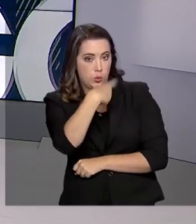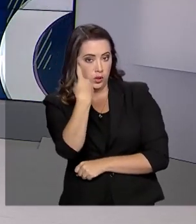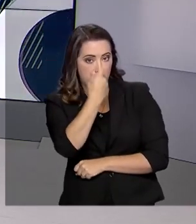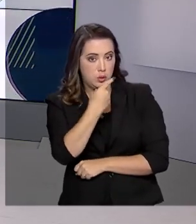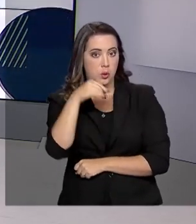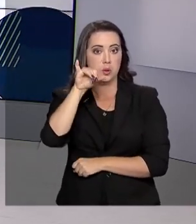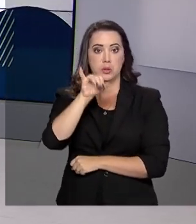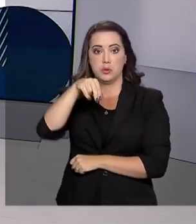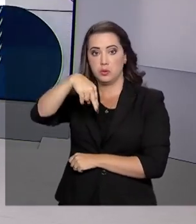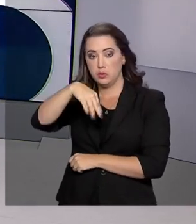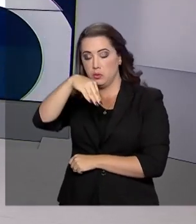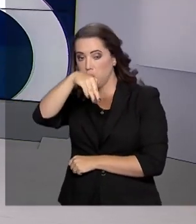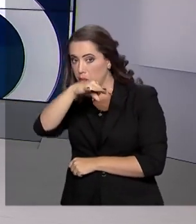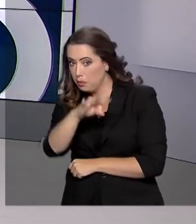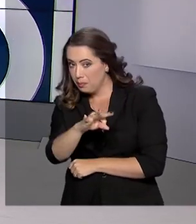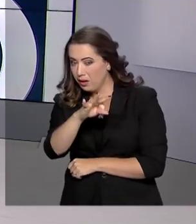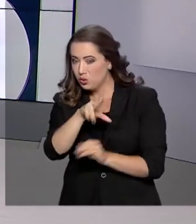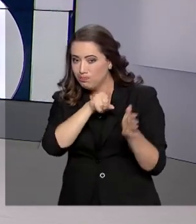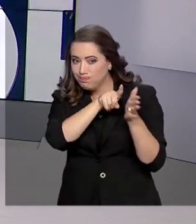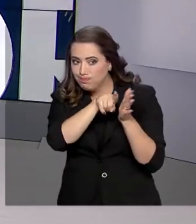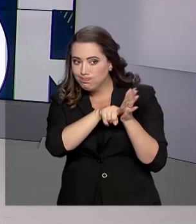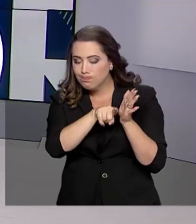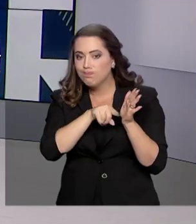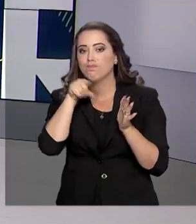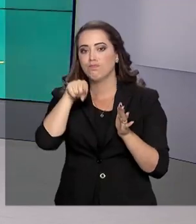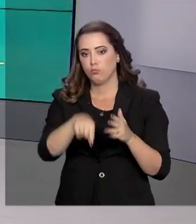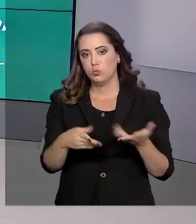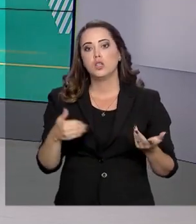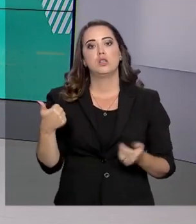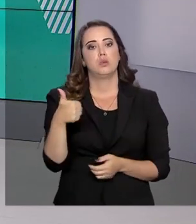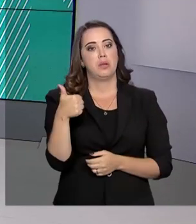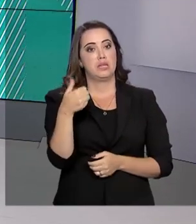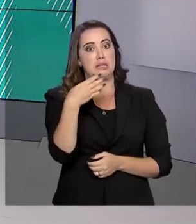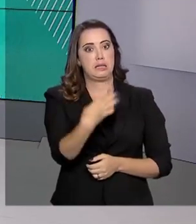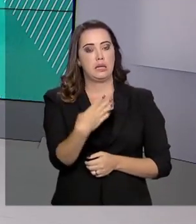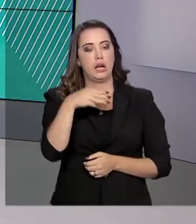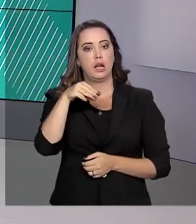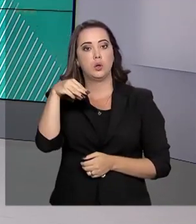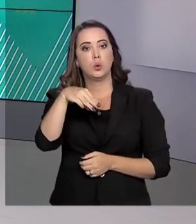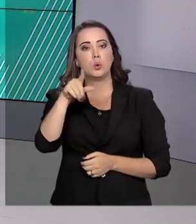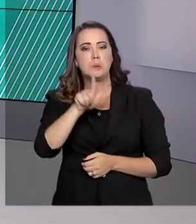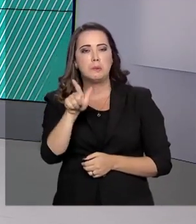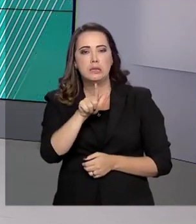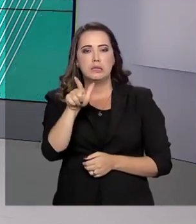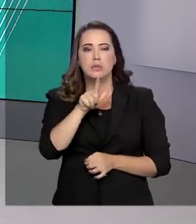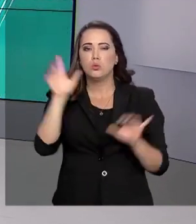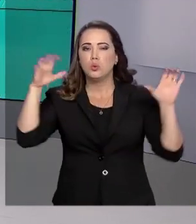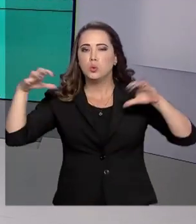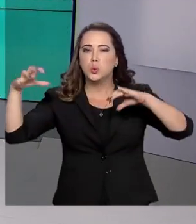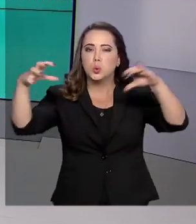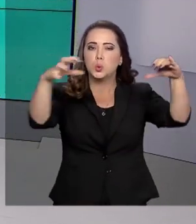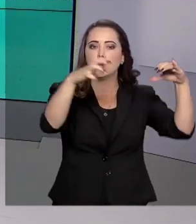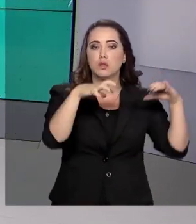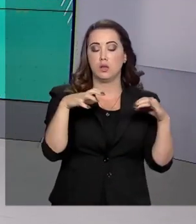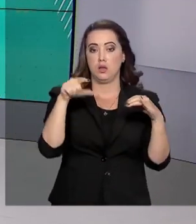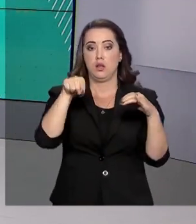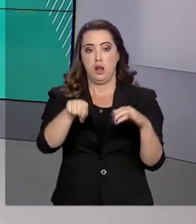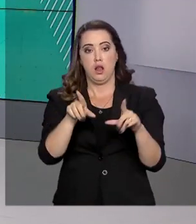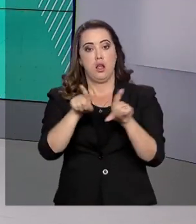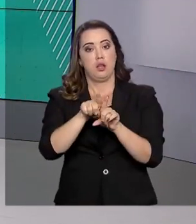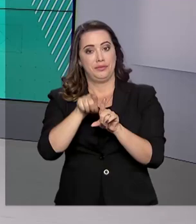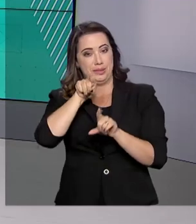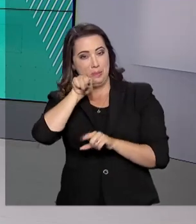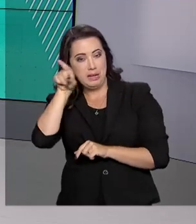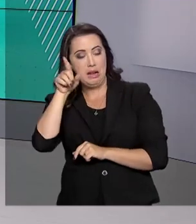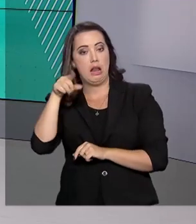Meteorologia. O IMET também registrou hoje 114 milímetros de precipitação na estação do Mirante de Santana,